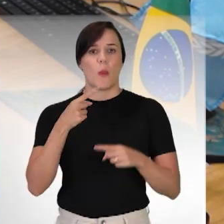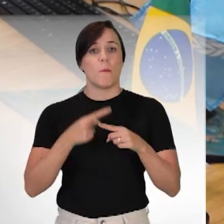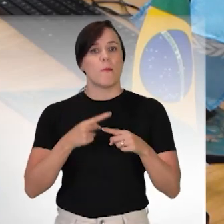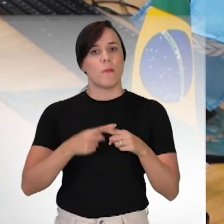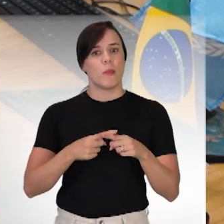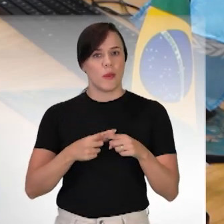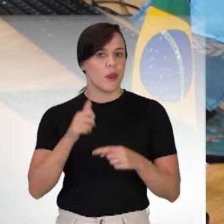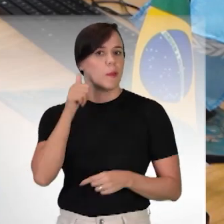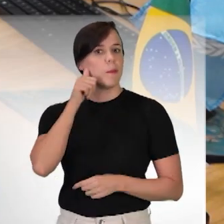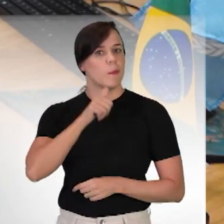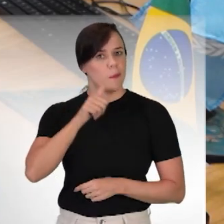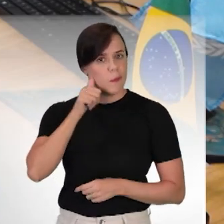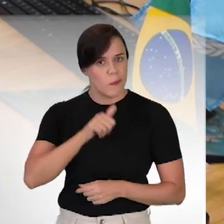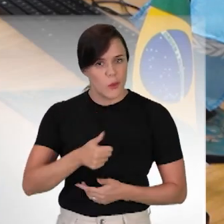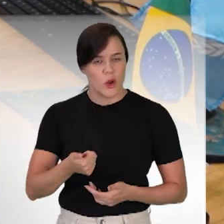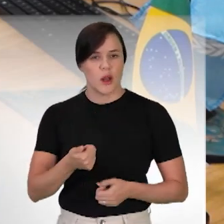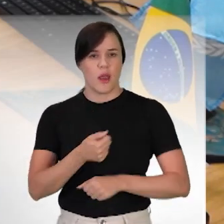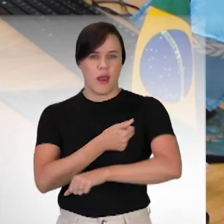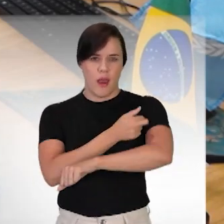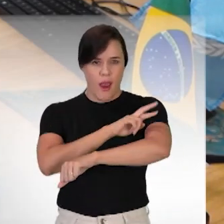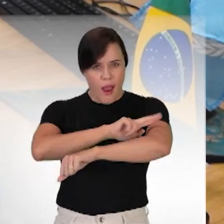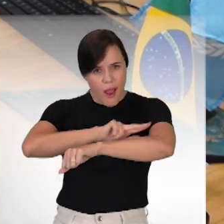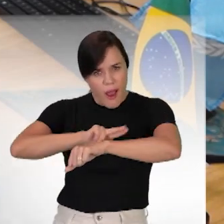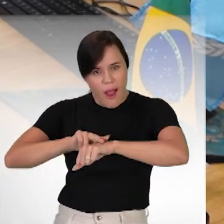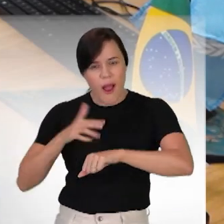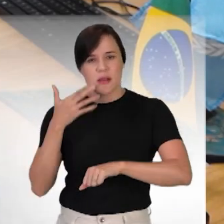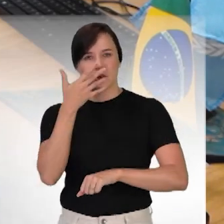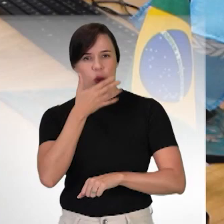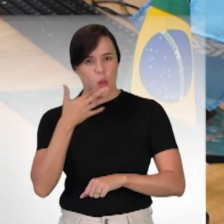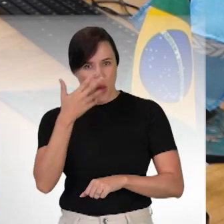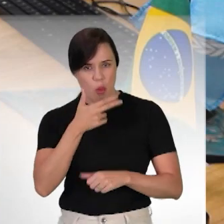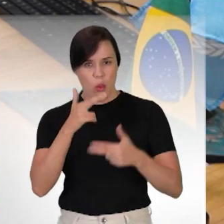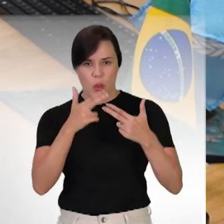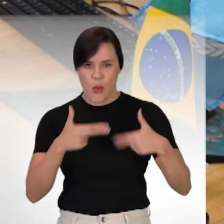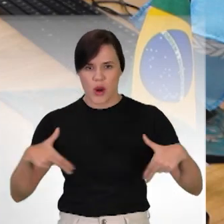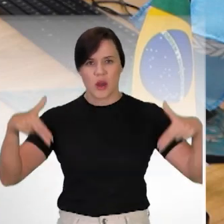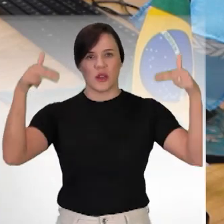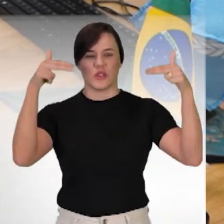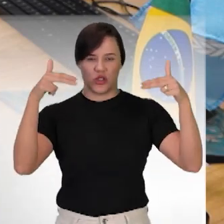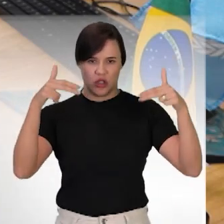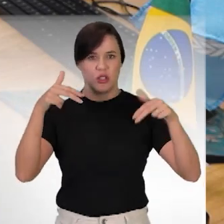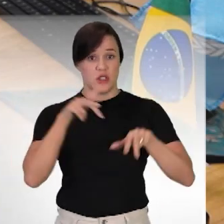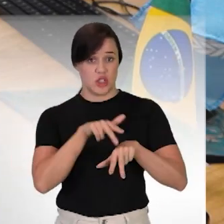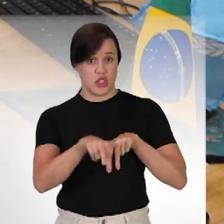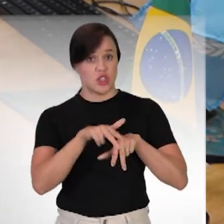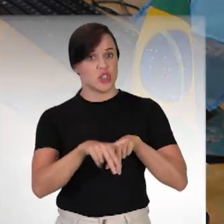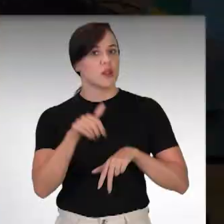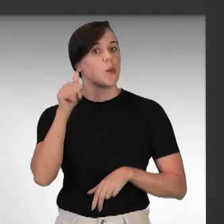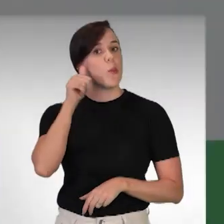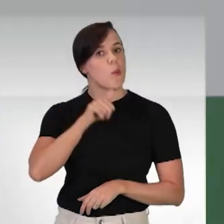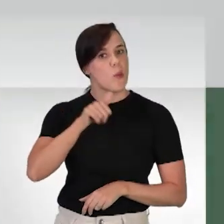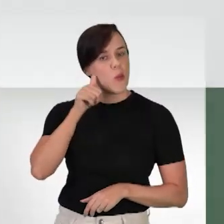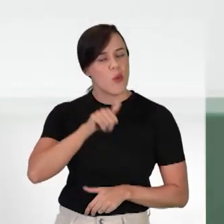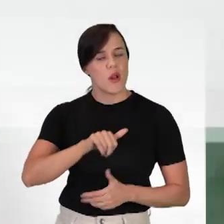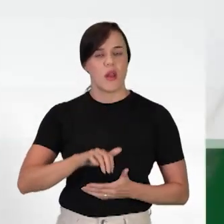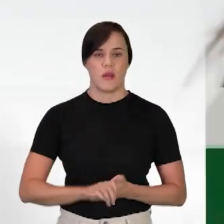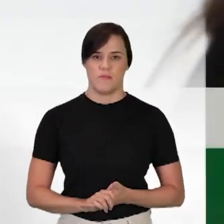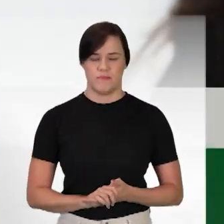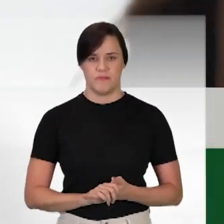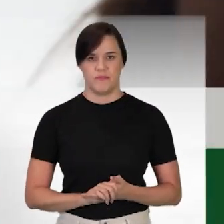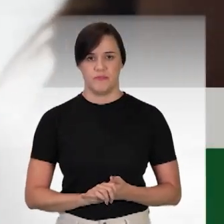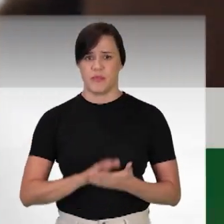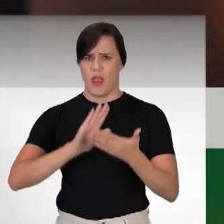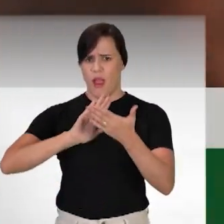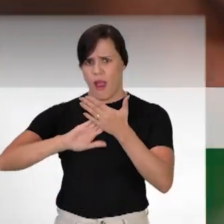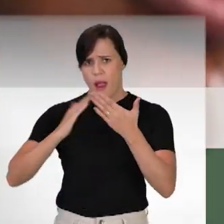condição de mulher. Em razão da raça, de cor, etnia, do gênero mulher. Por causa de ameaças,